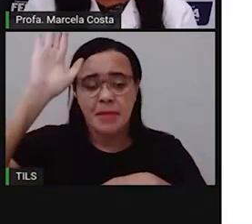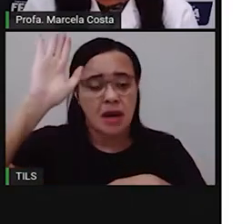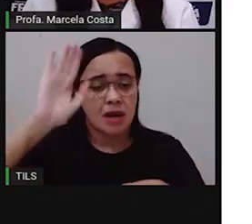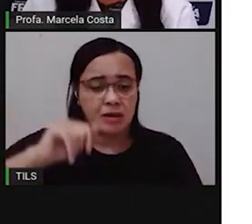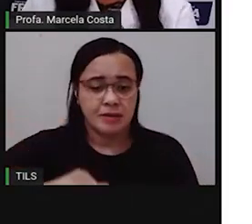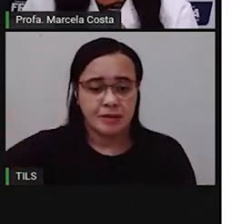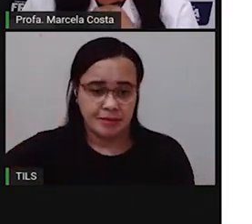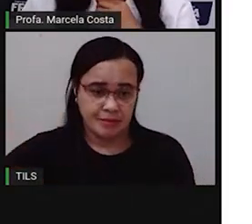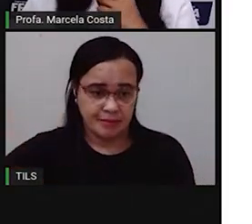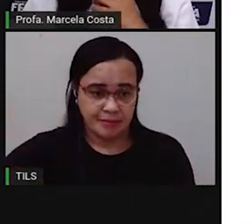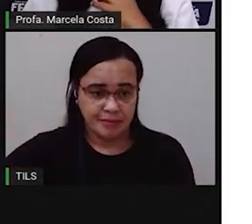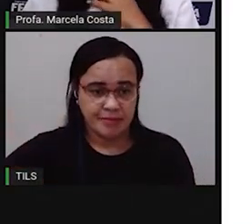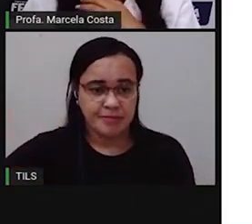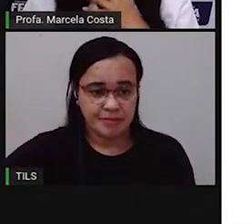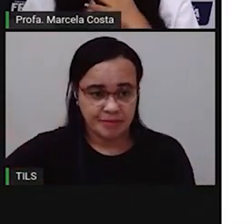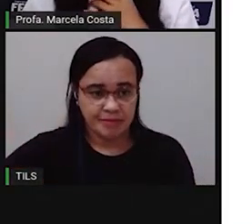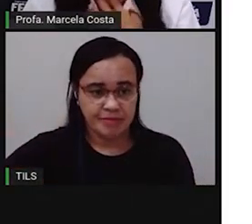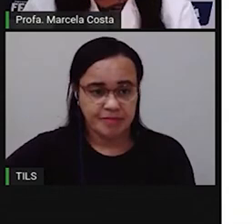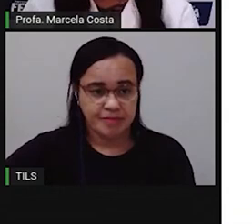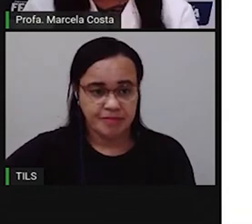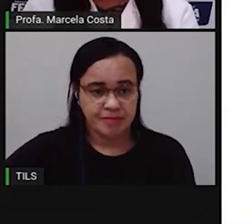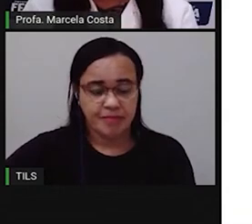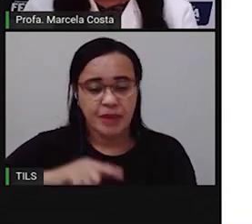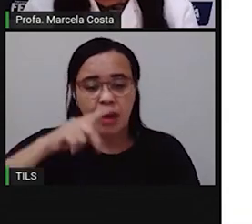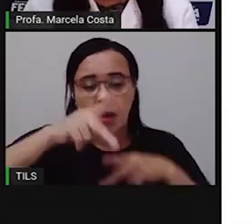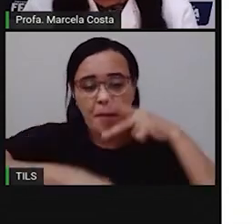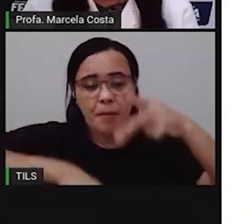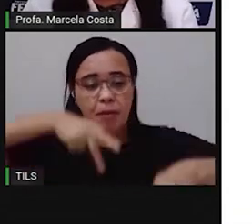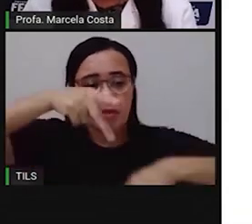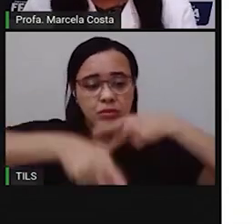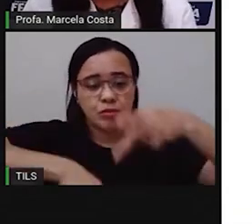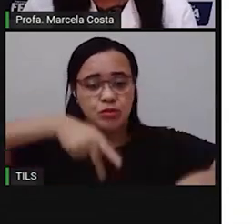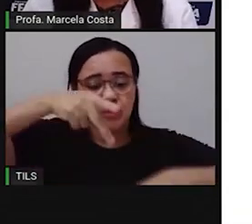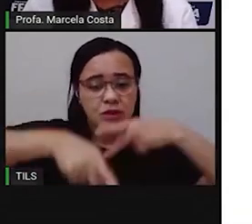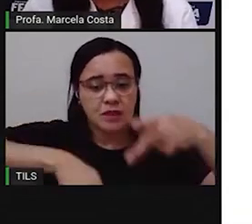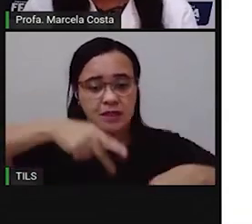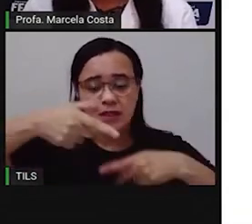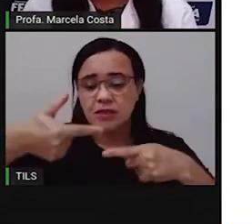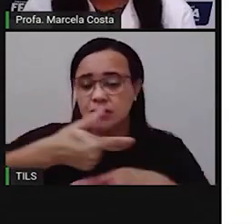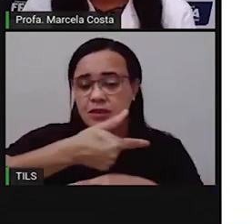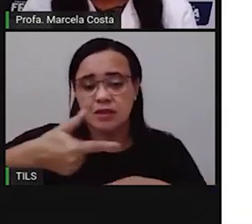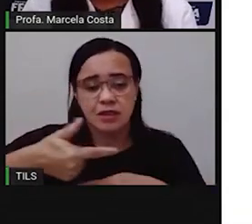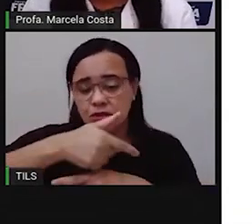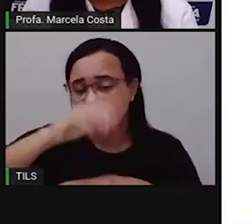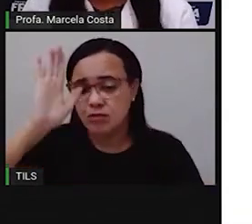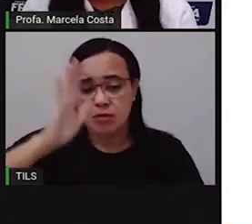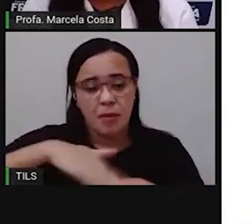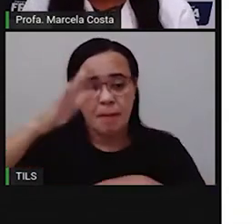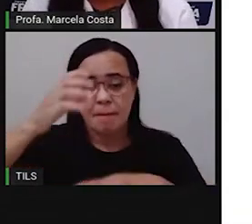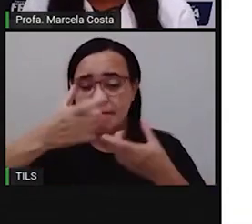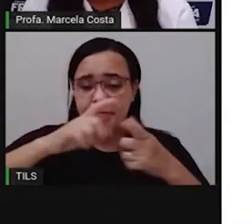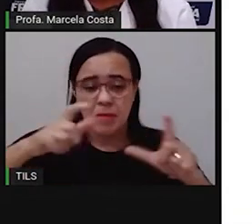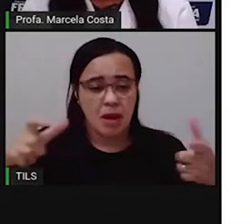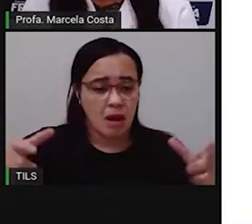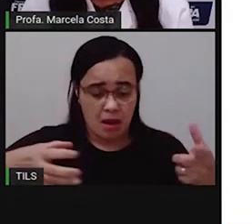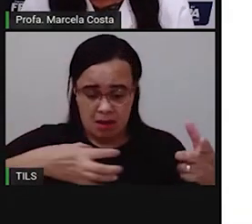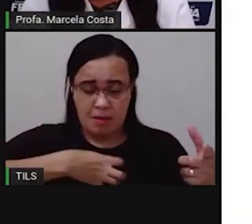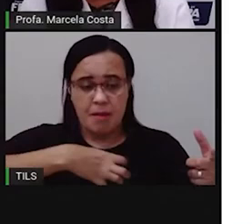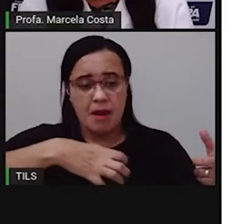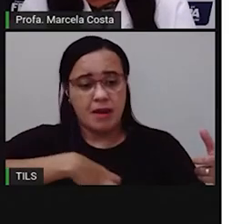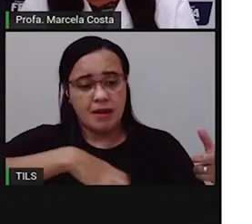populacional. É a segunda maior cidade do estado da Bahia,